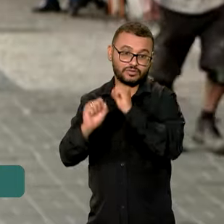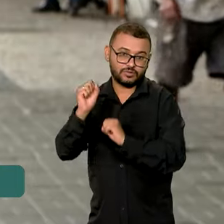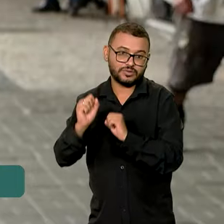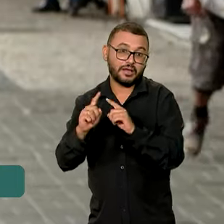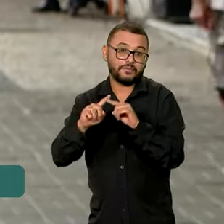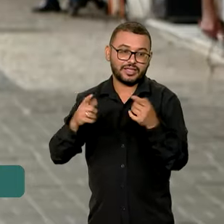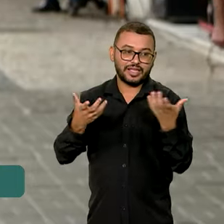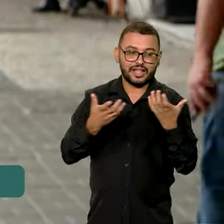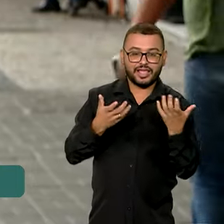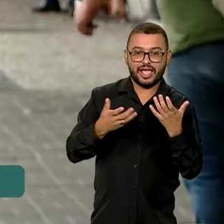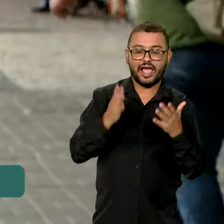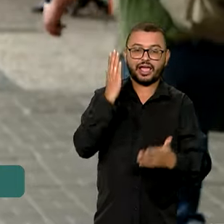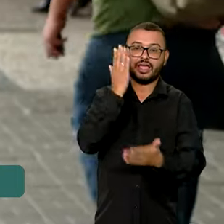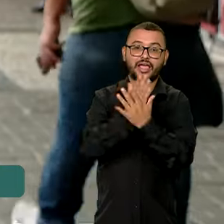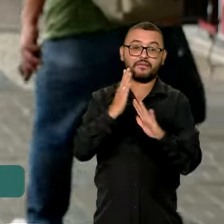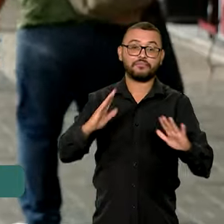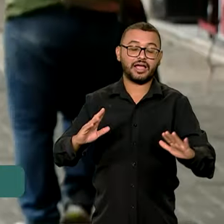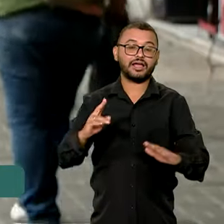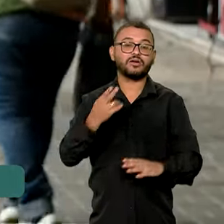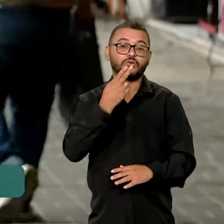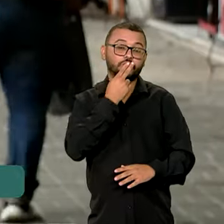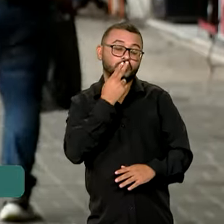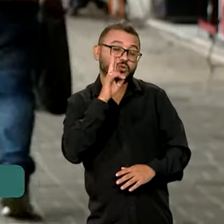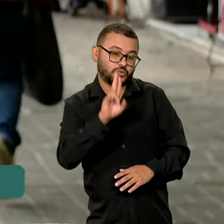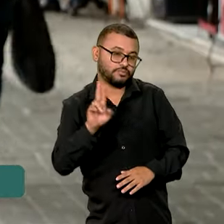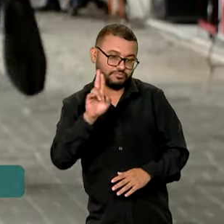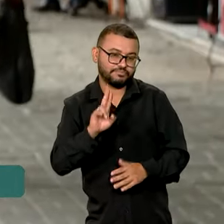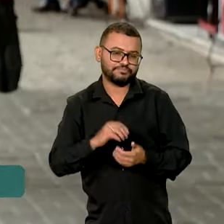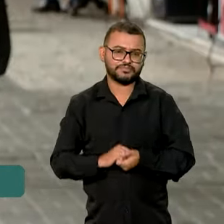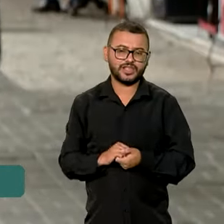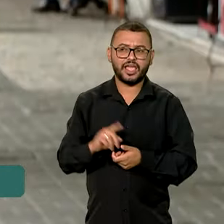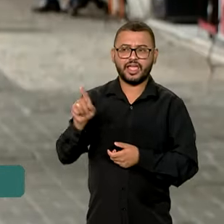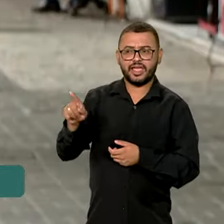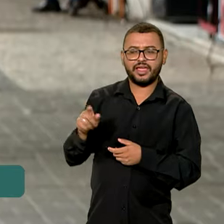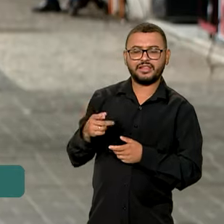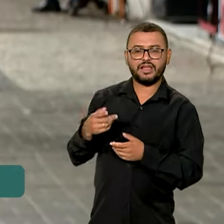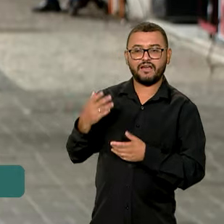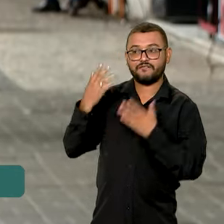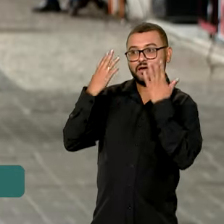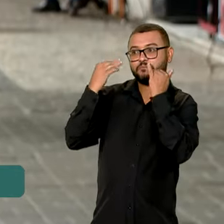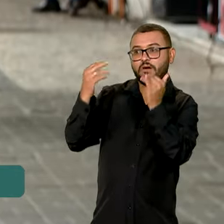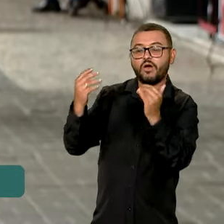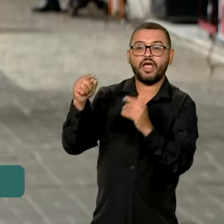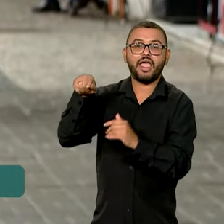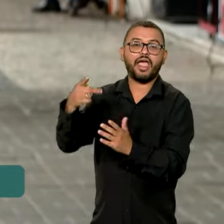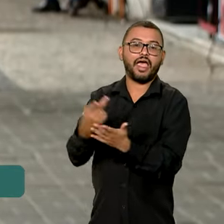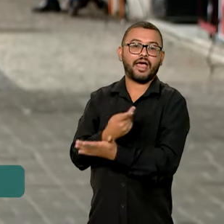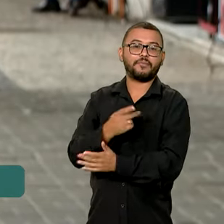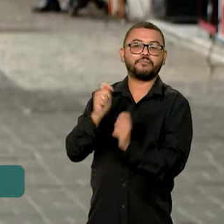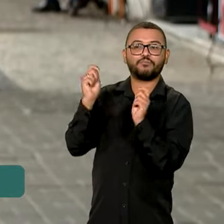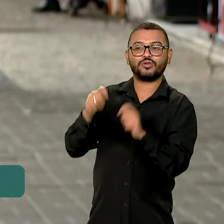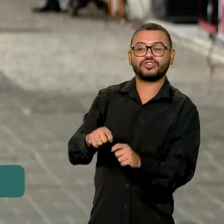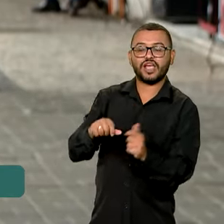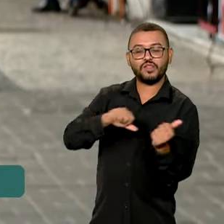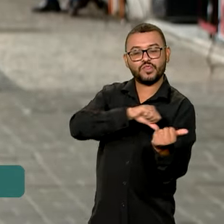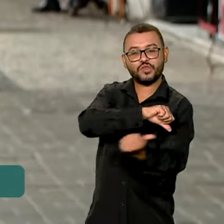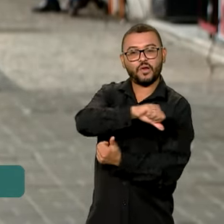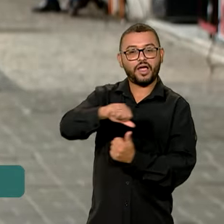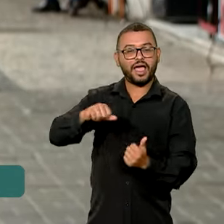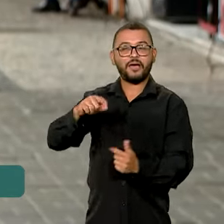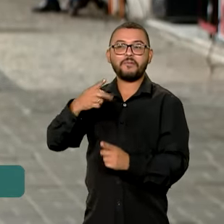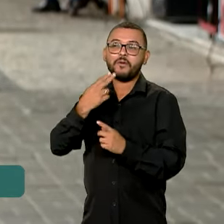desafio para combater o tabagismo. Eles inicialmente foram popularizados com a ideia errônea de que poderiam ser uma alternativa